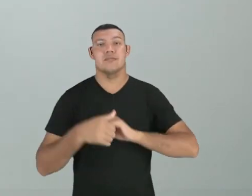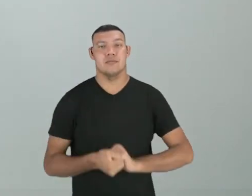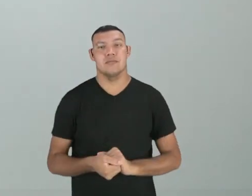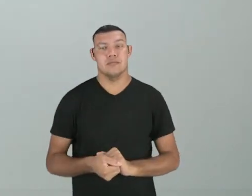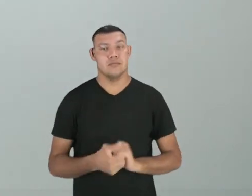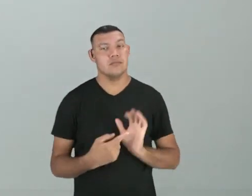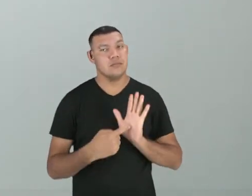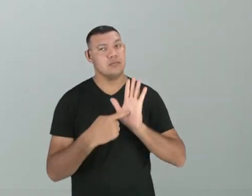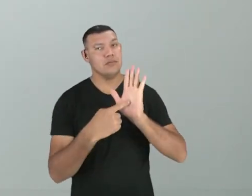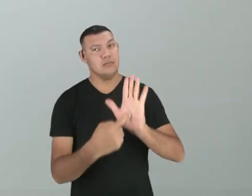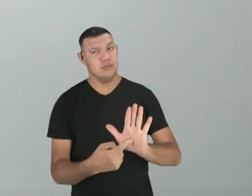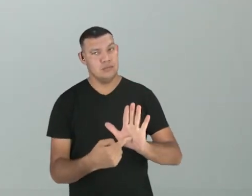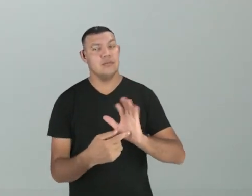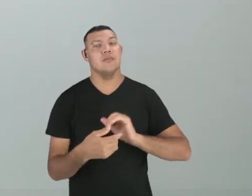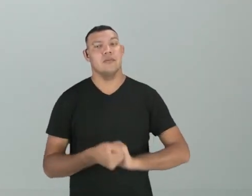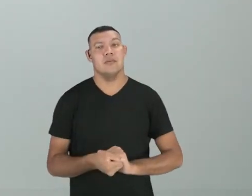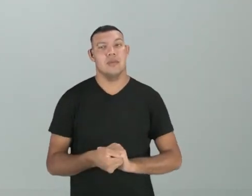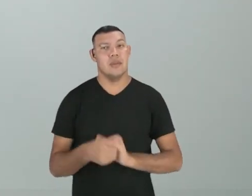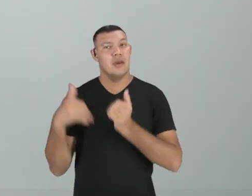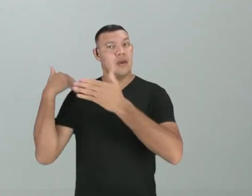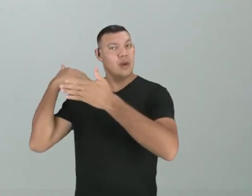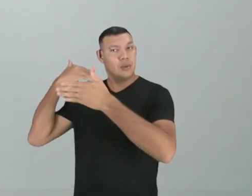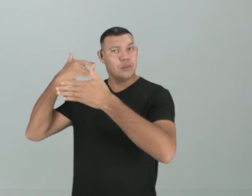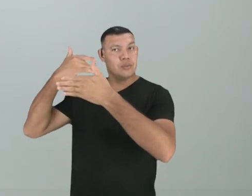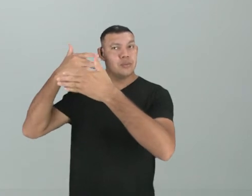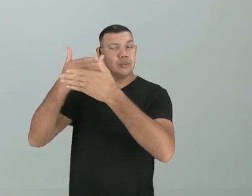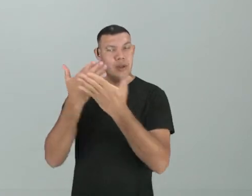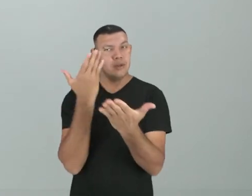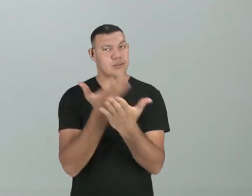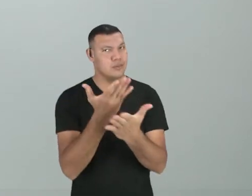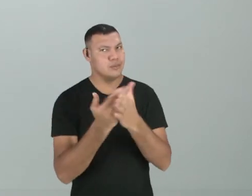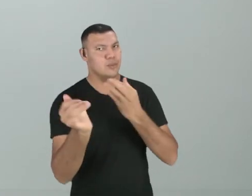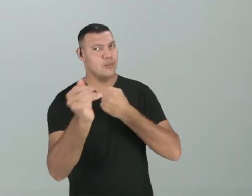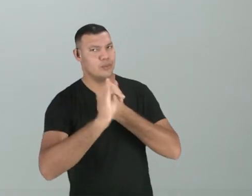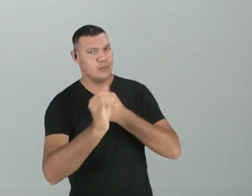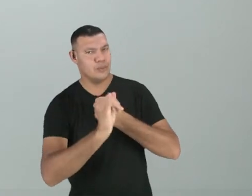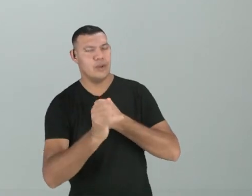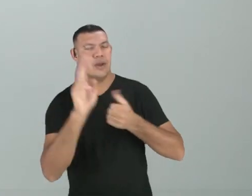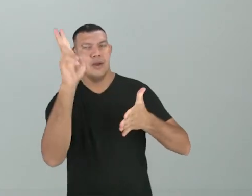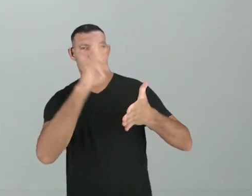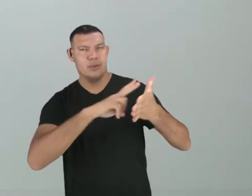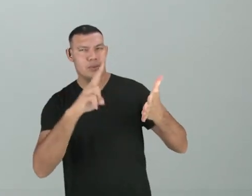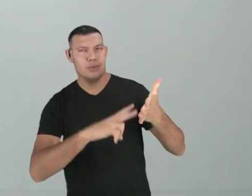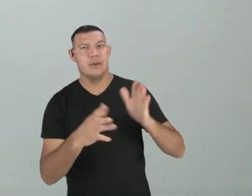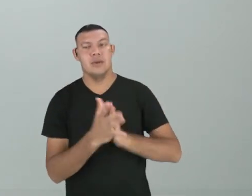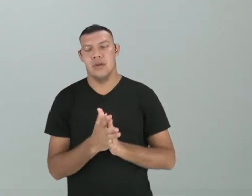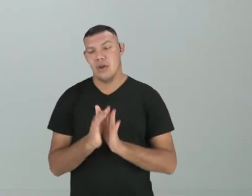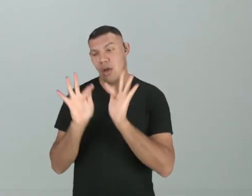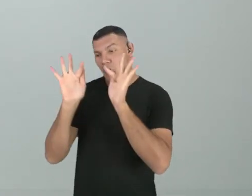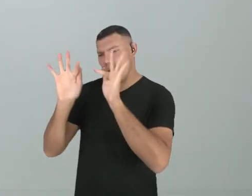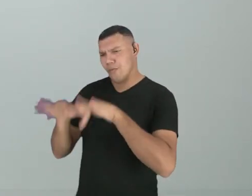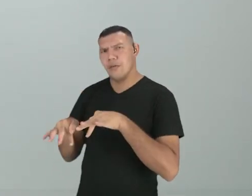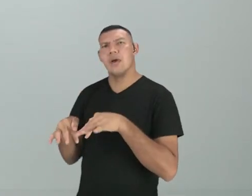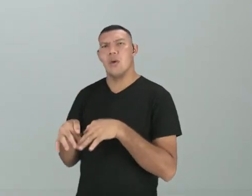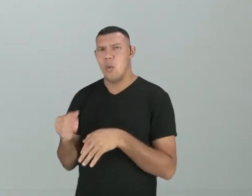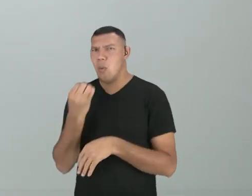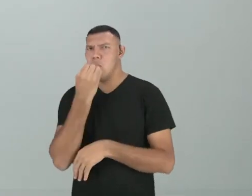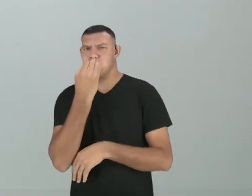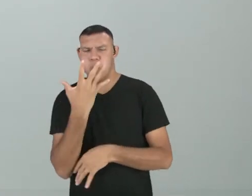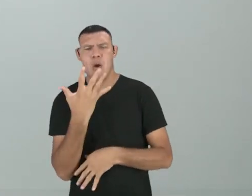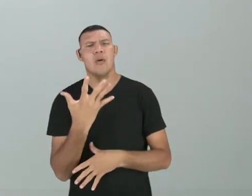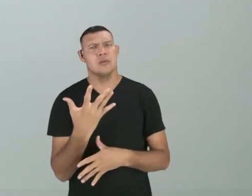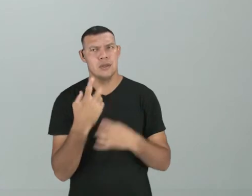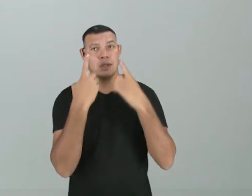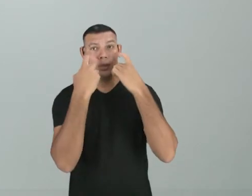vimos no decorrer das aulas com as crônicas que nós lemos, aquele desfecho interessante, que